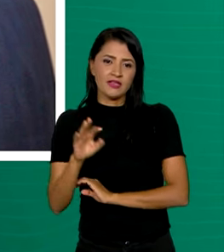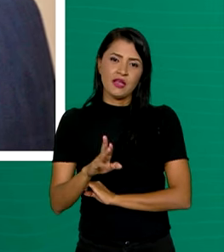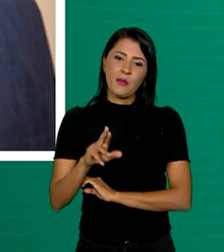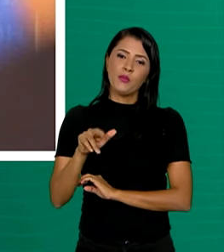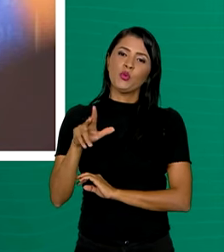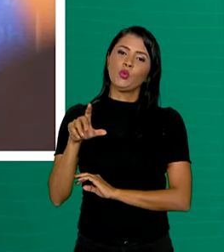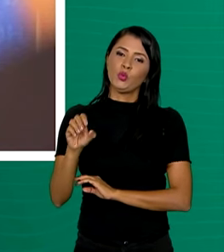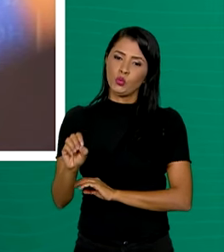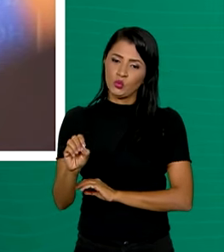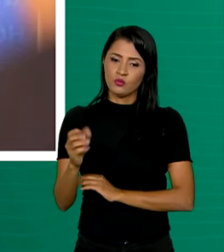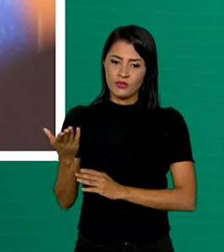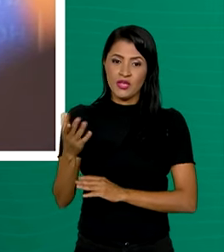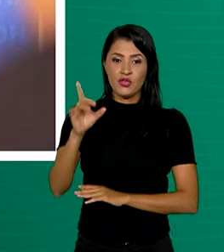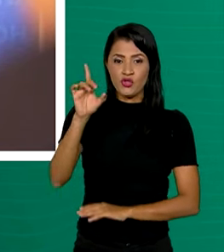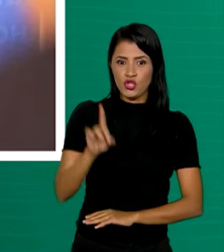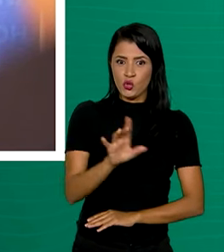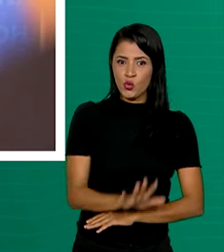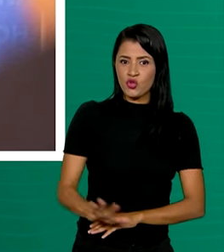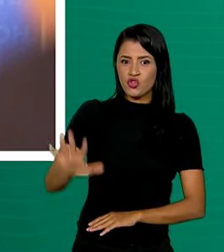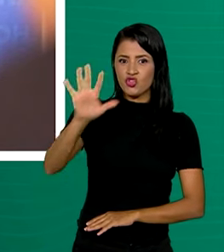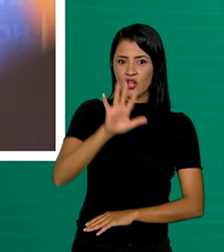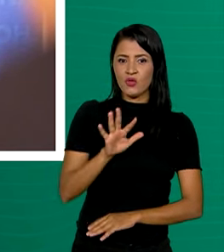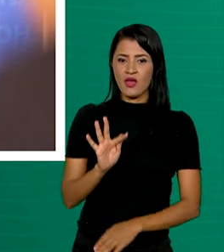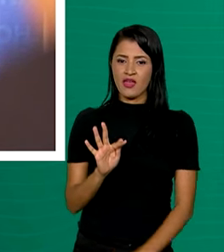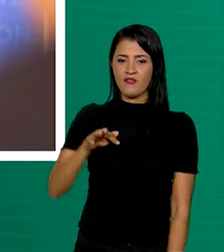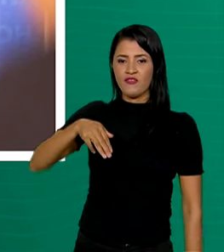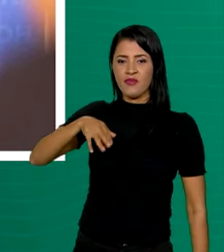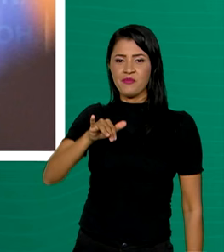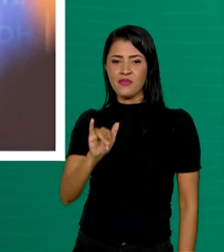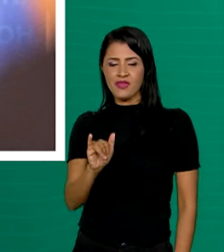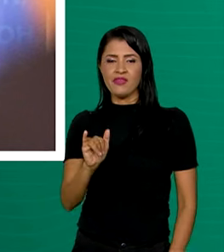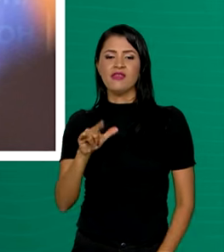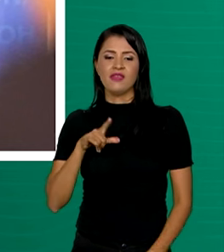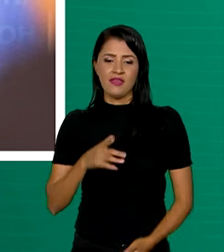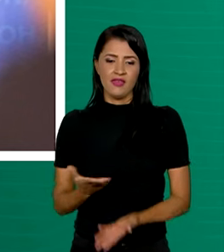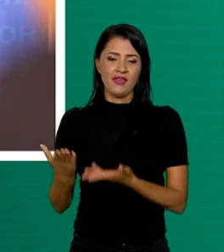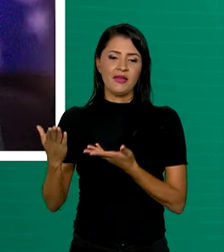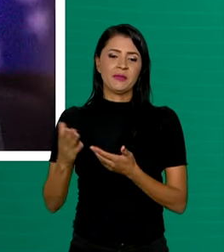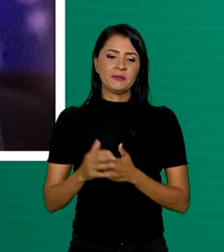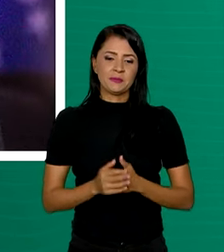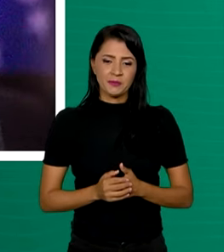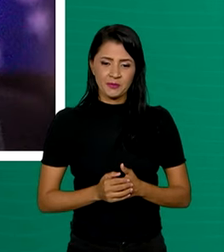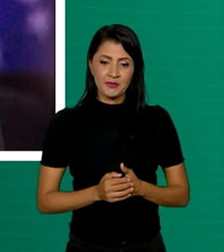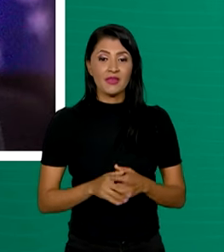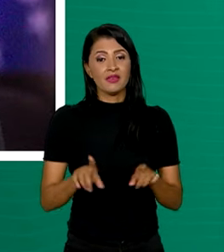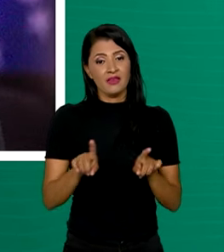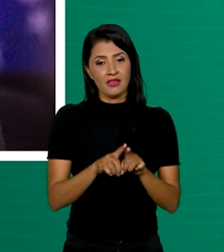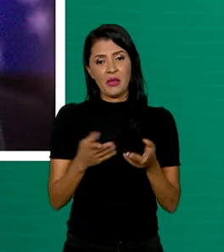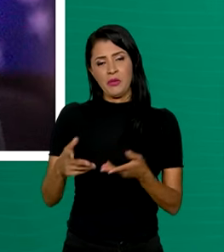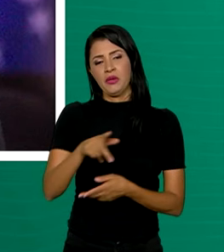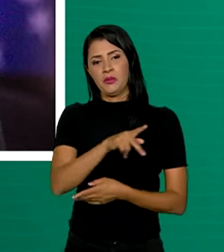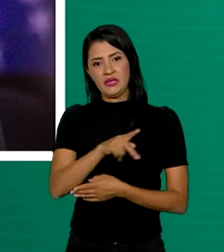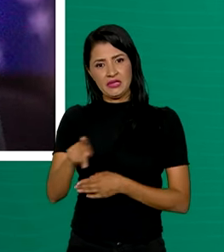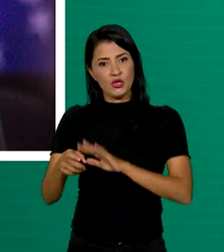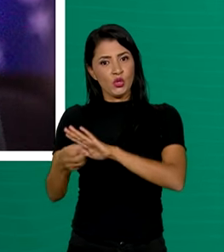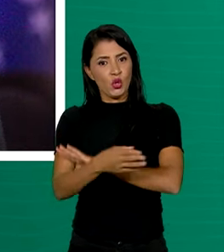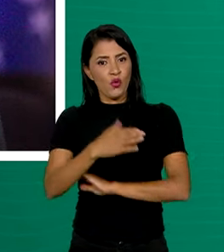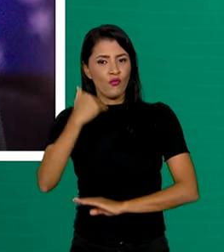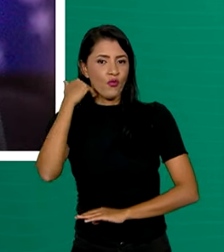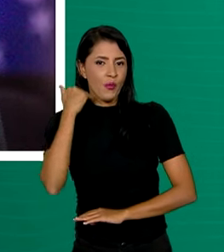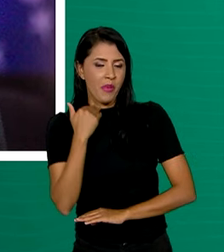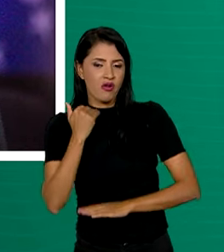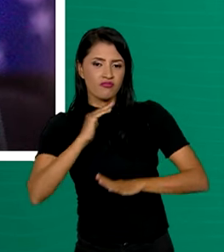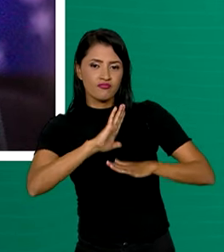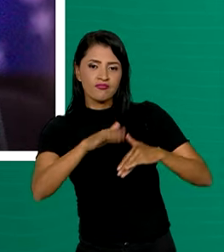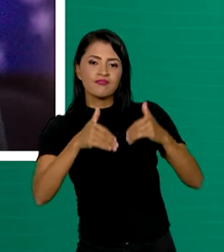Le Maire, com a diretora-geral do FMI, Cristalina Georgieva, e com a presidenta do novo Banco